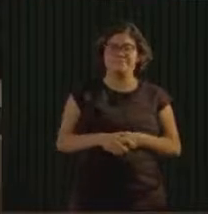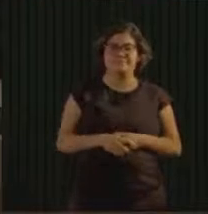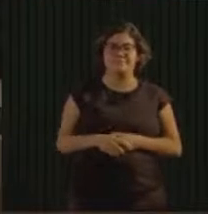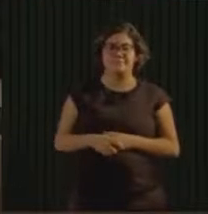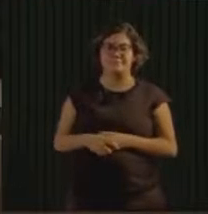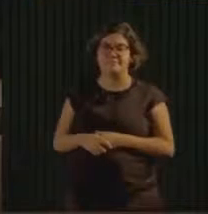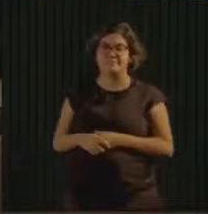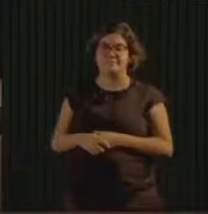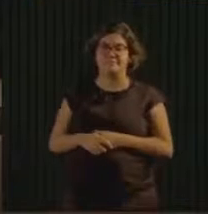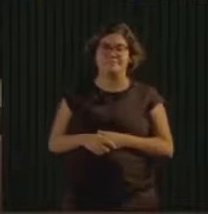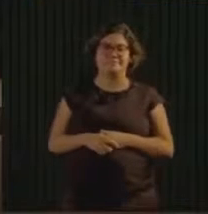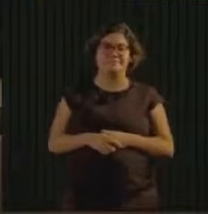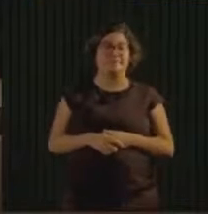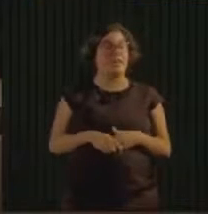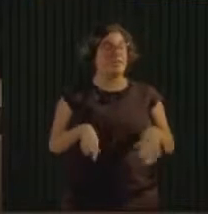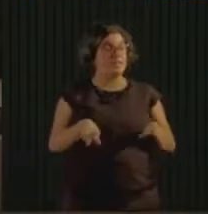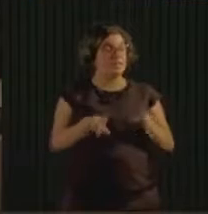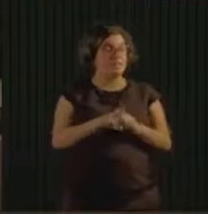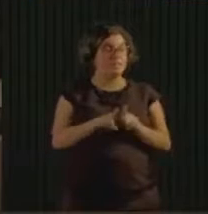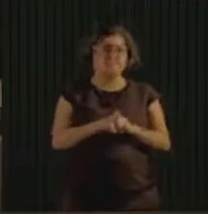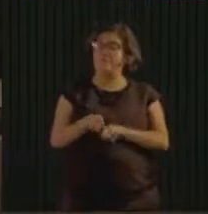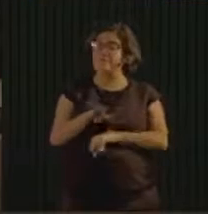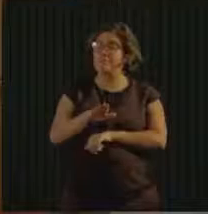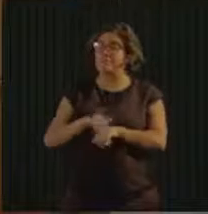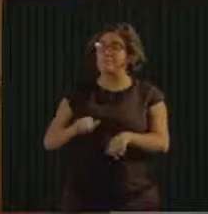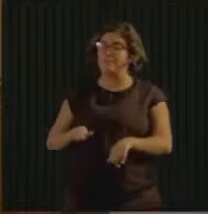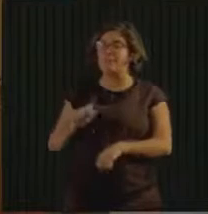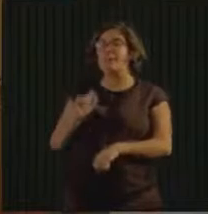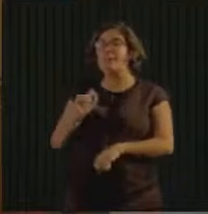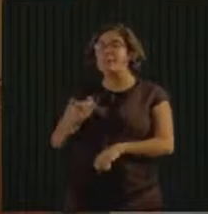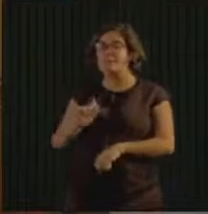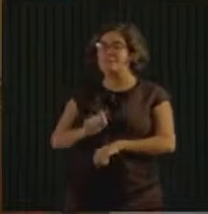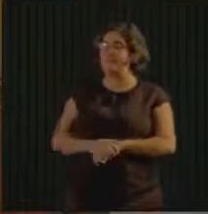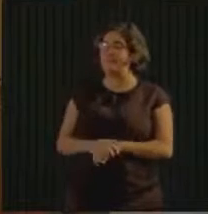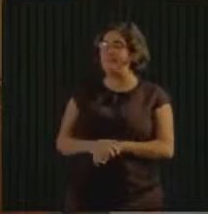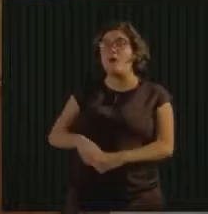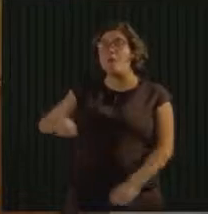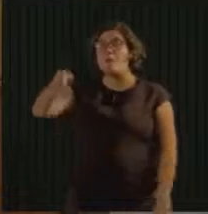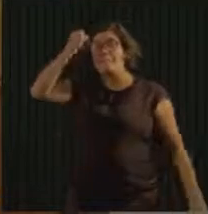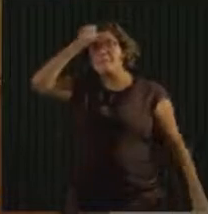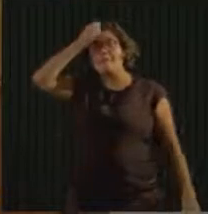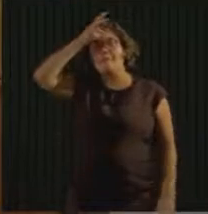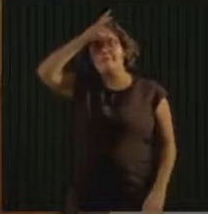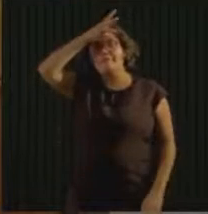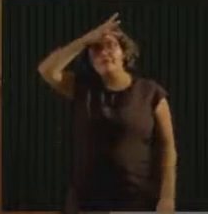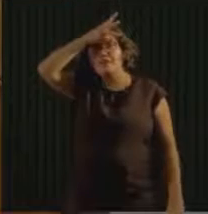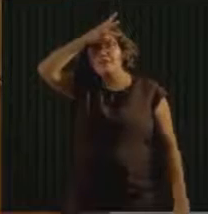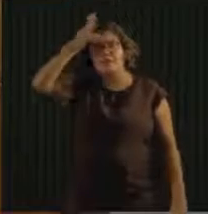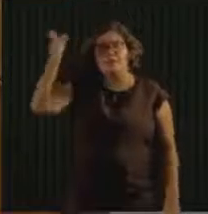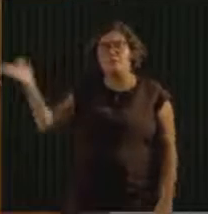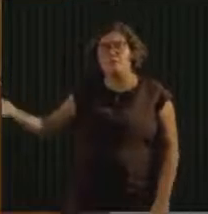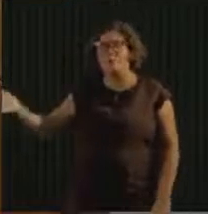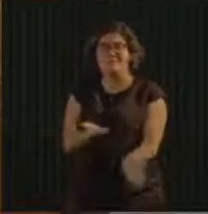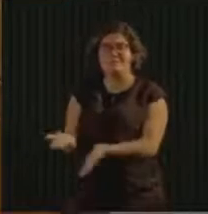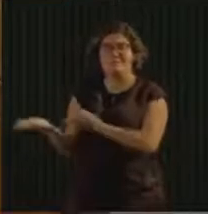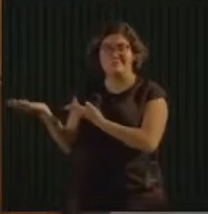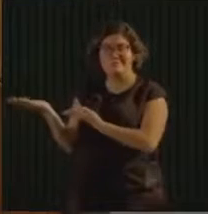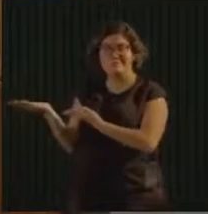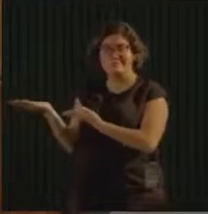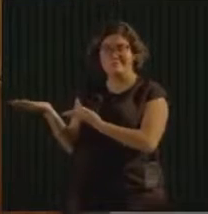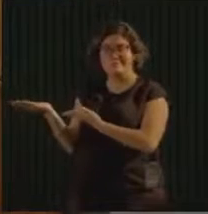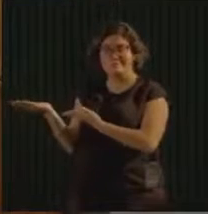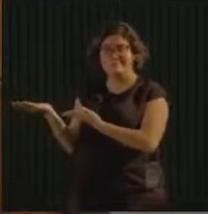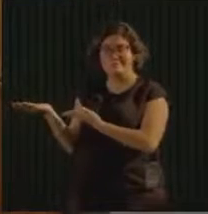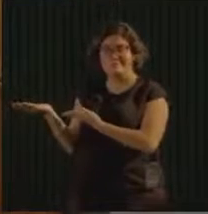E também vamos chamar um prefeito. Esse prefeito é sucesso, viu? Porque que